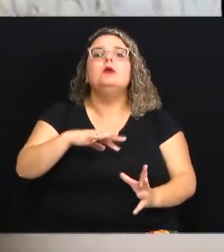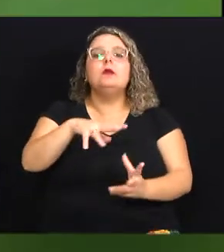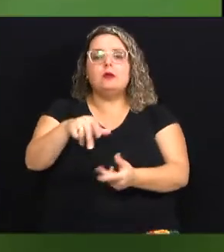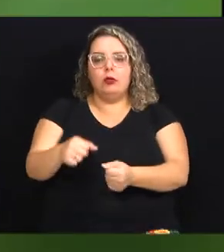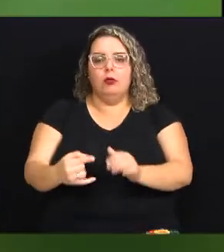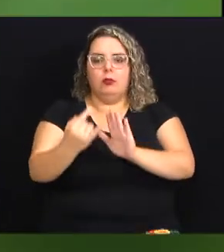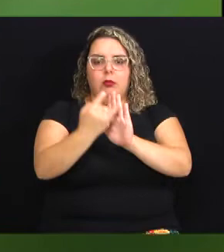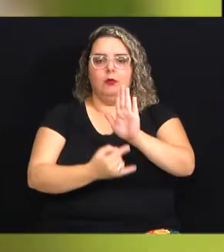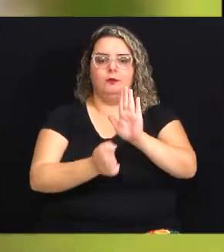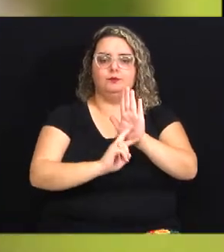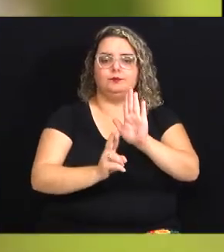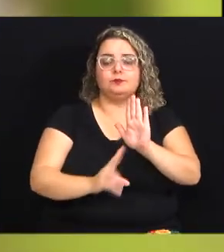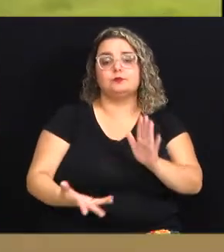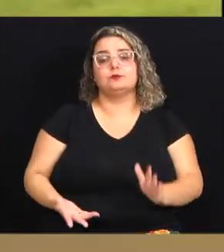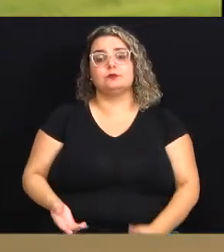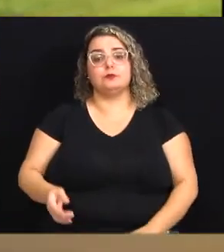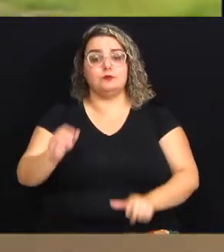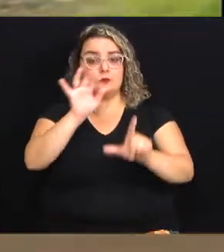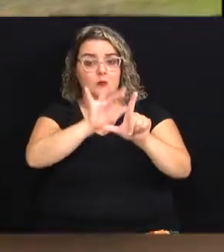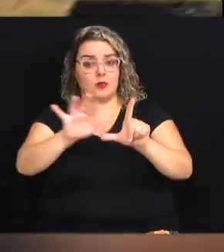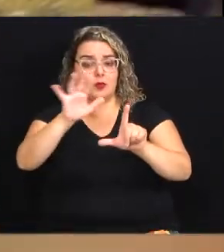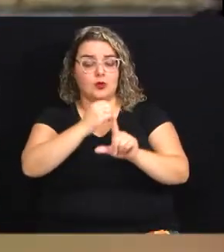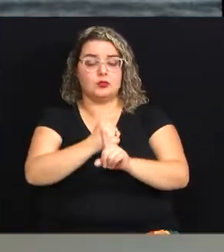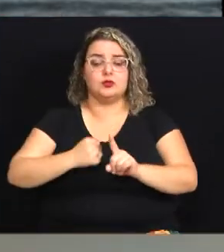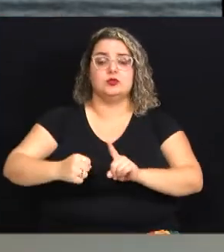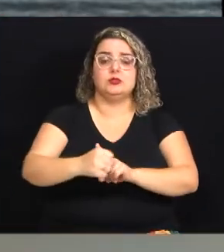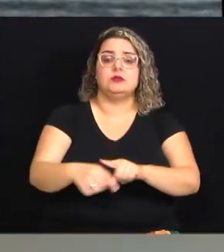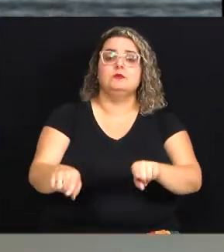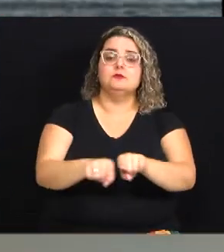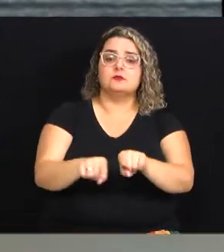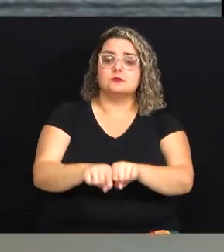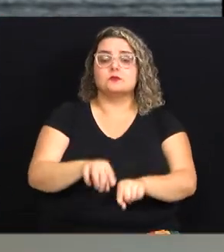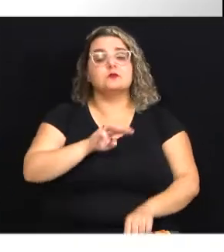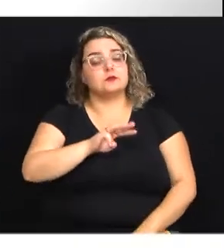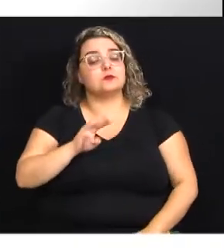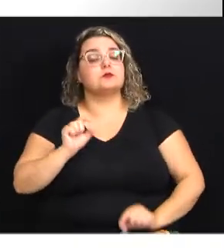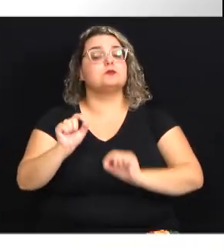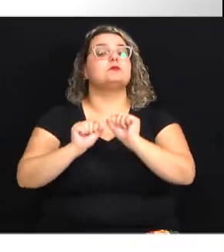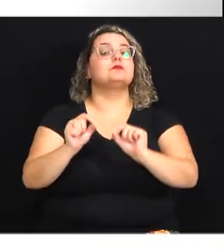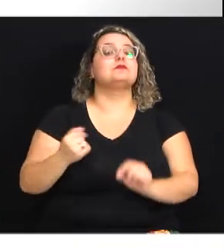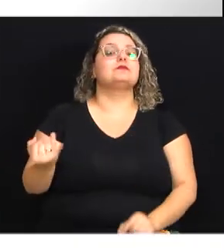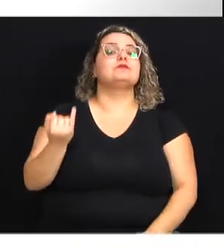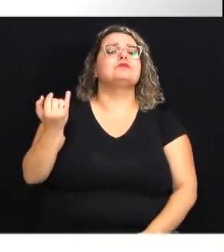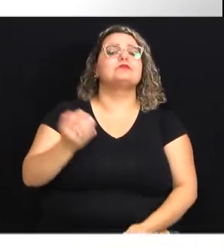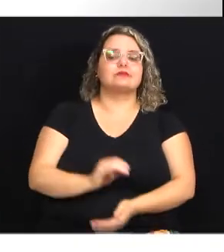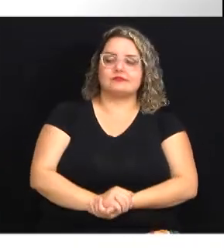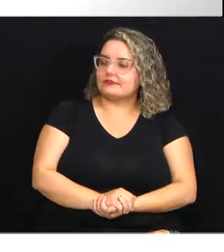está disponível em plataformas sociais e também no site Quem Se Importa.